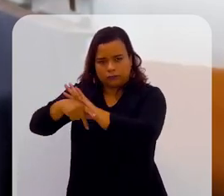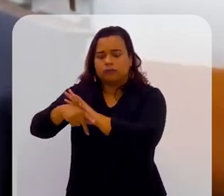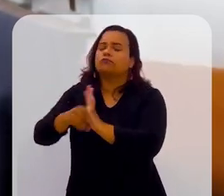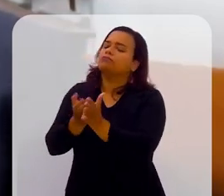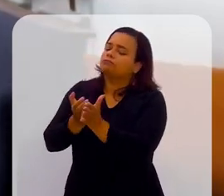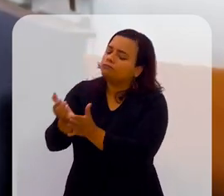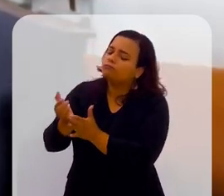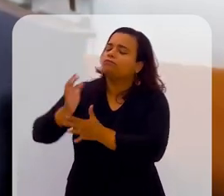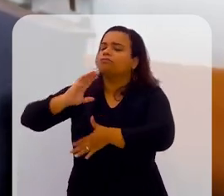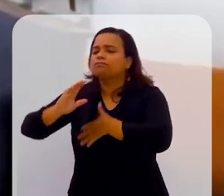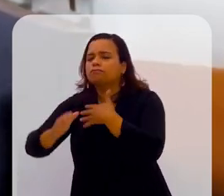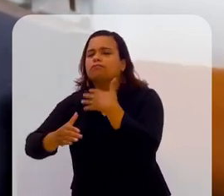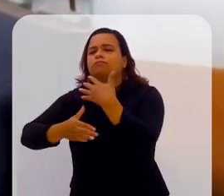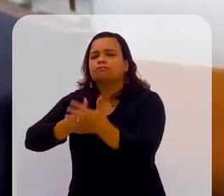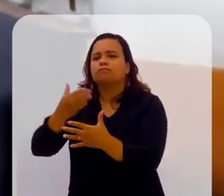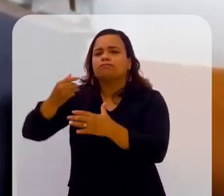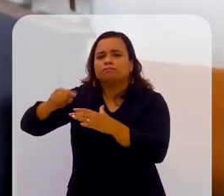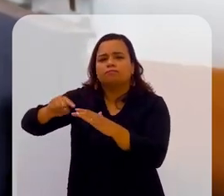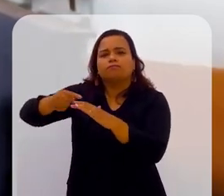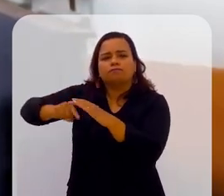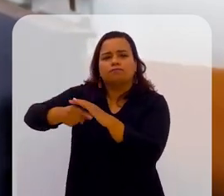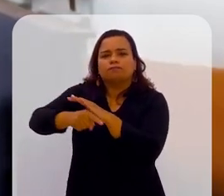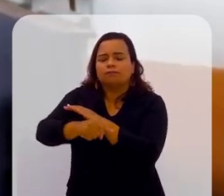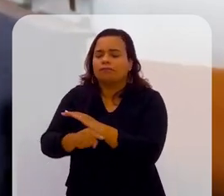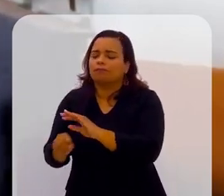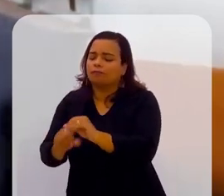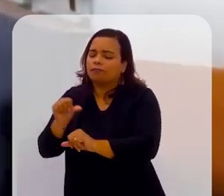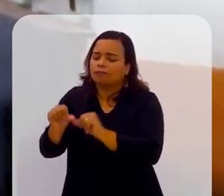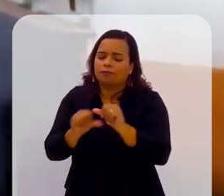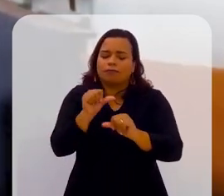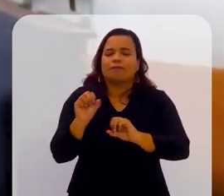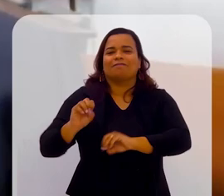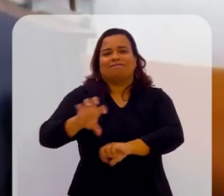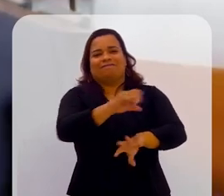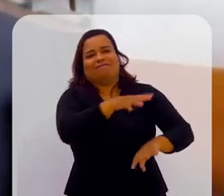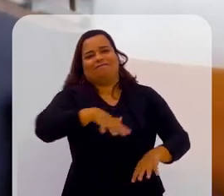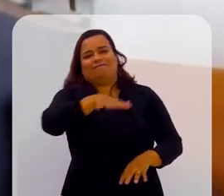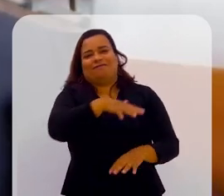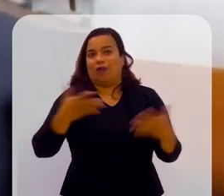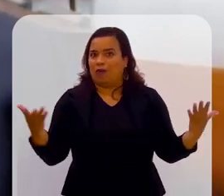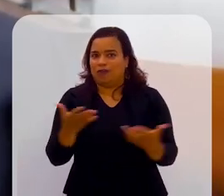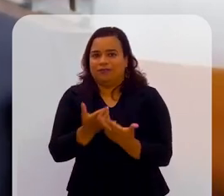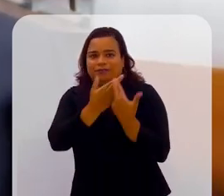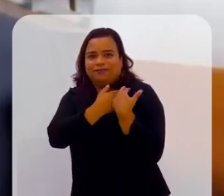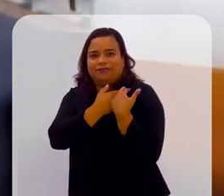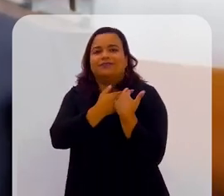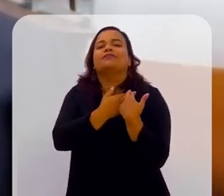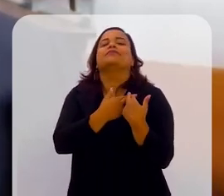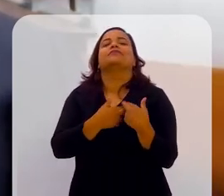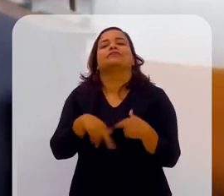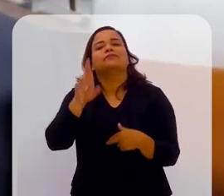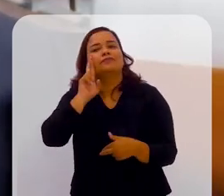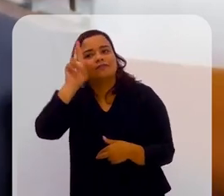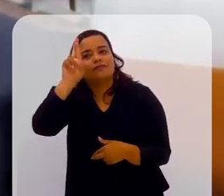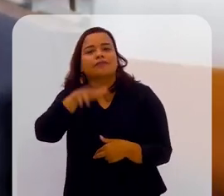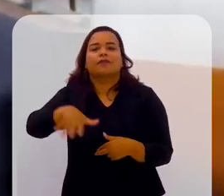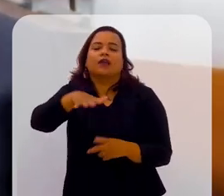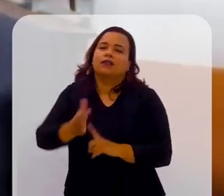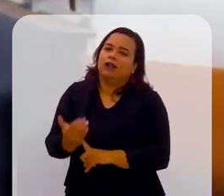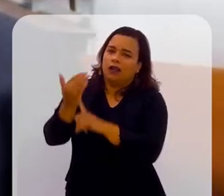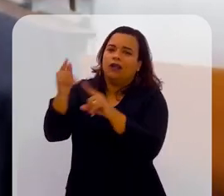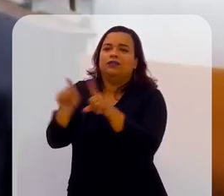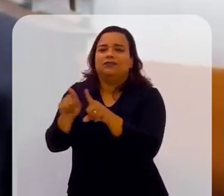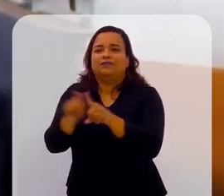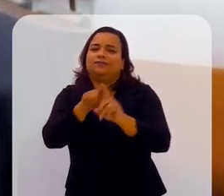e fui cada vez mais ampliando para a parte educacional. Então, hoje, eu tenho um duplo cargo na AMBRA, que é cuido da parte de